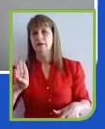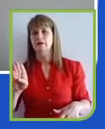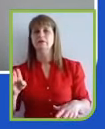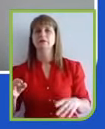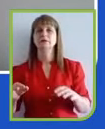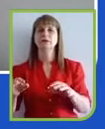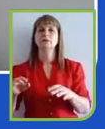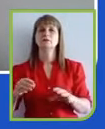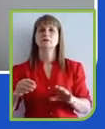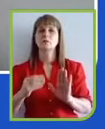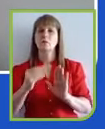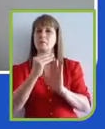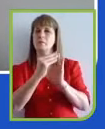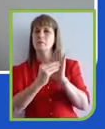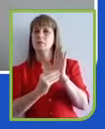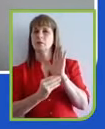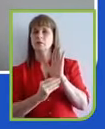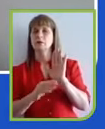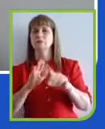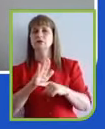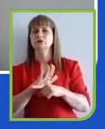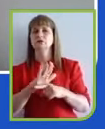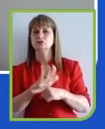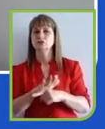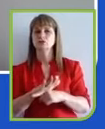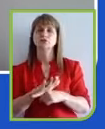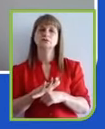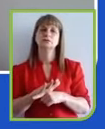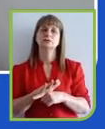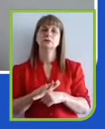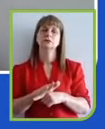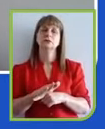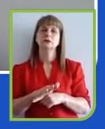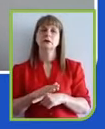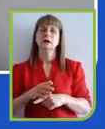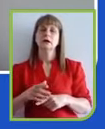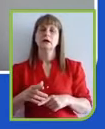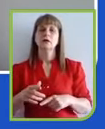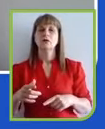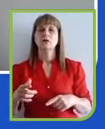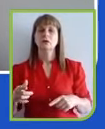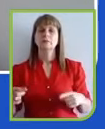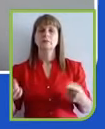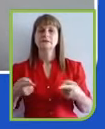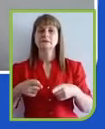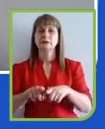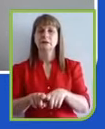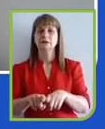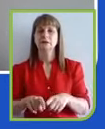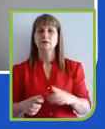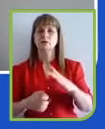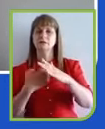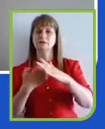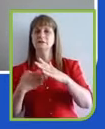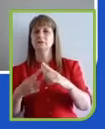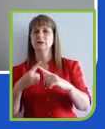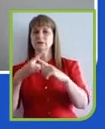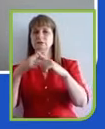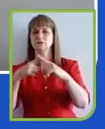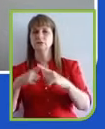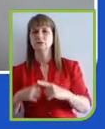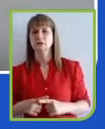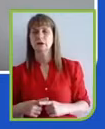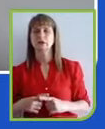teve um movimento nosso em parceria com empresas concorrentes, inclusive, a gente teve ações de marcas nossas de